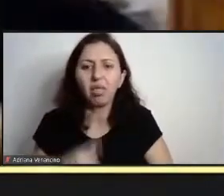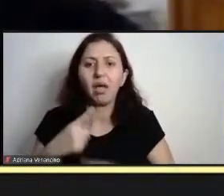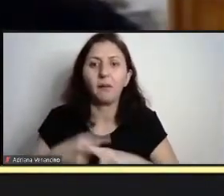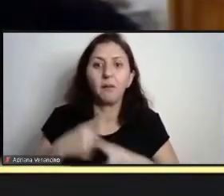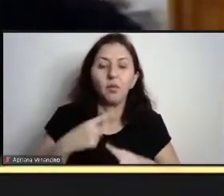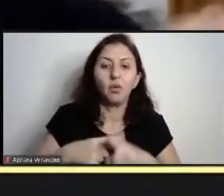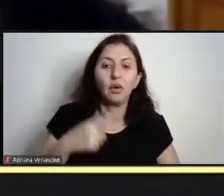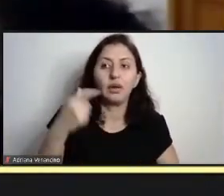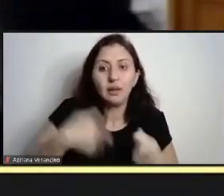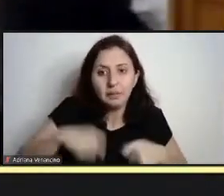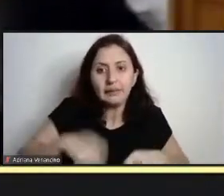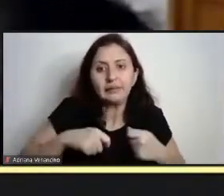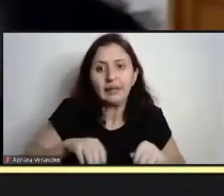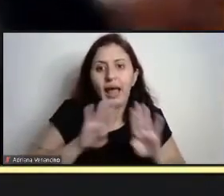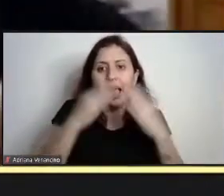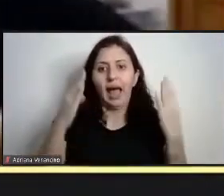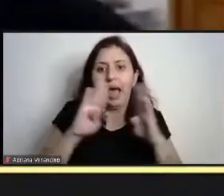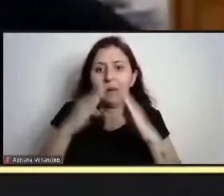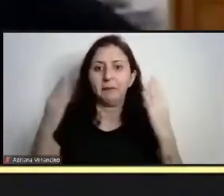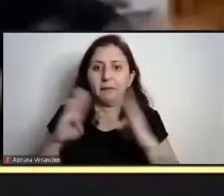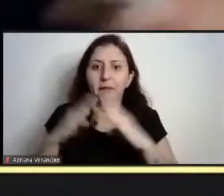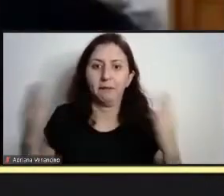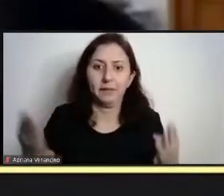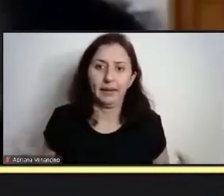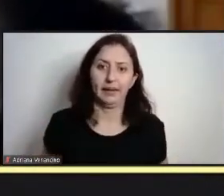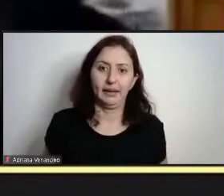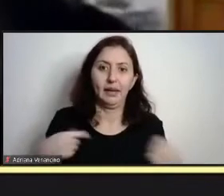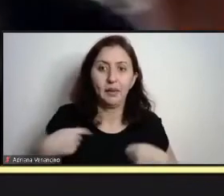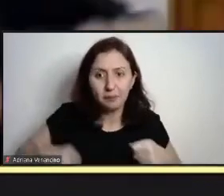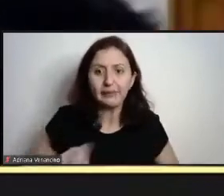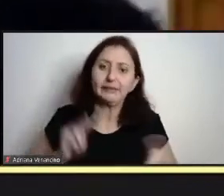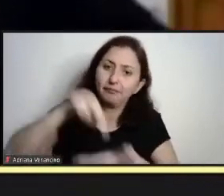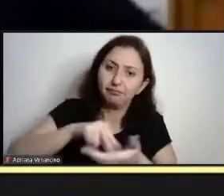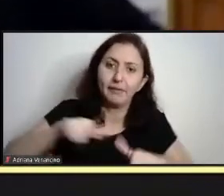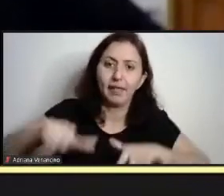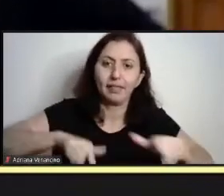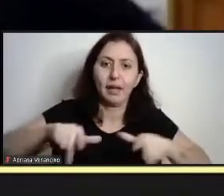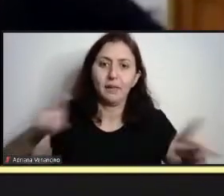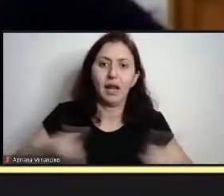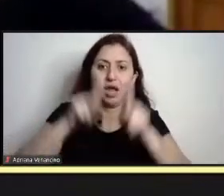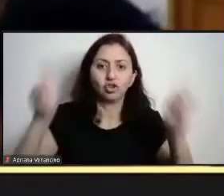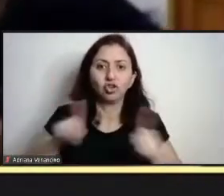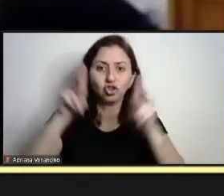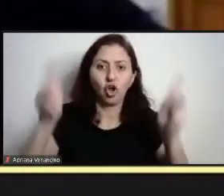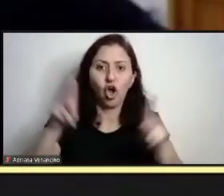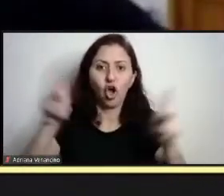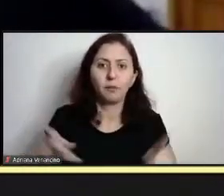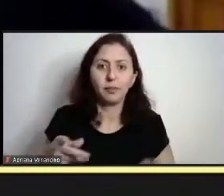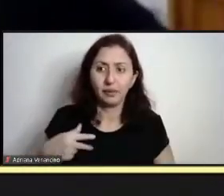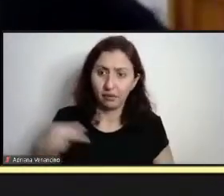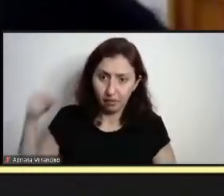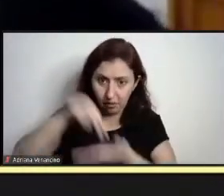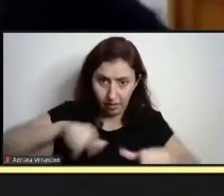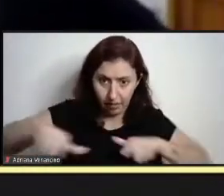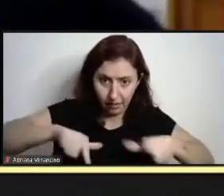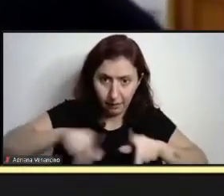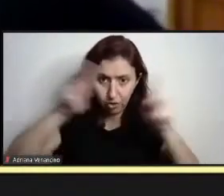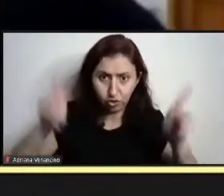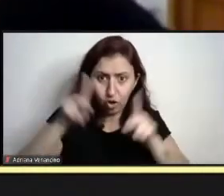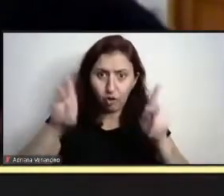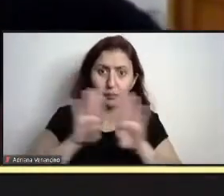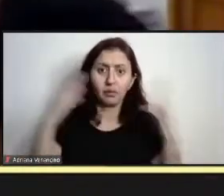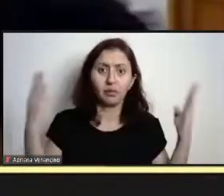comérciozinho local, trabalhar no shopping, para ficar o dia todo sem atender ninguém. Porque as pessoas que